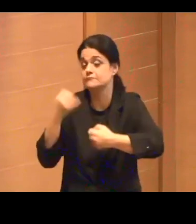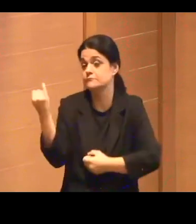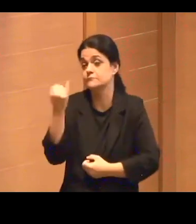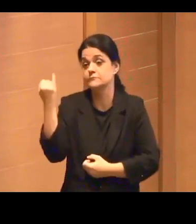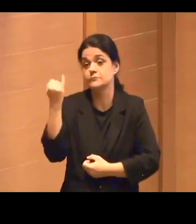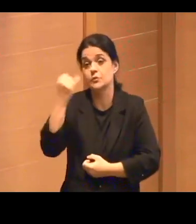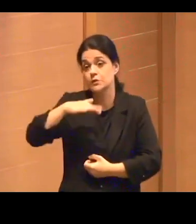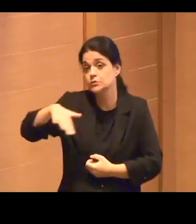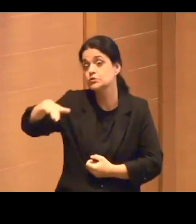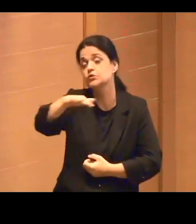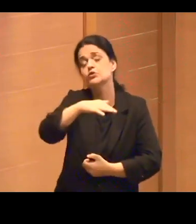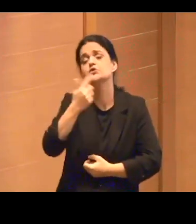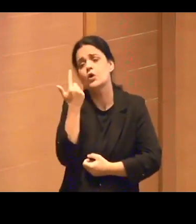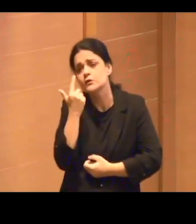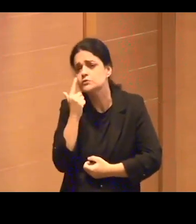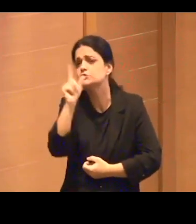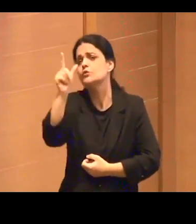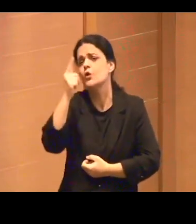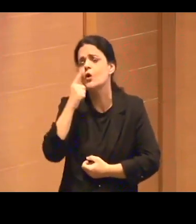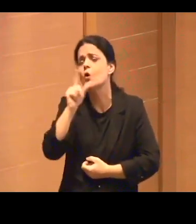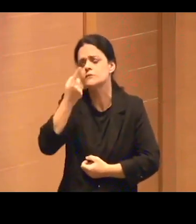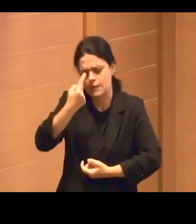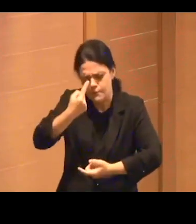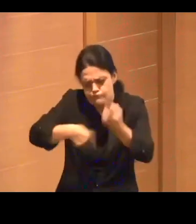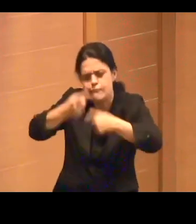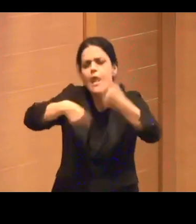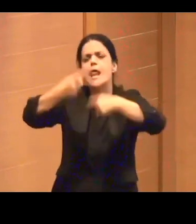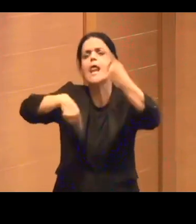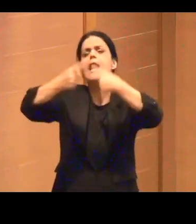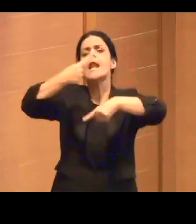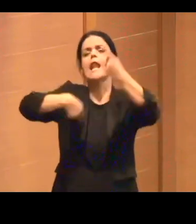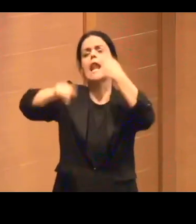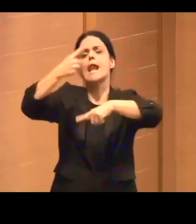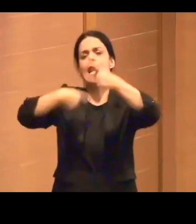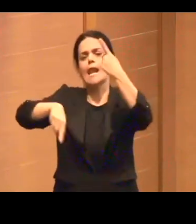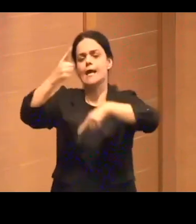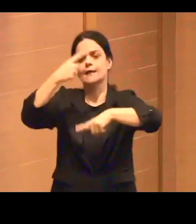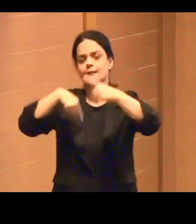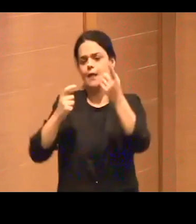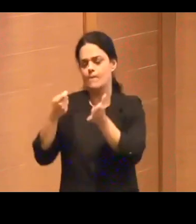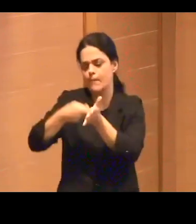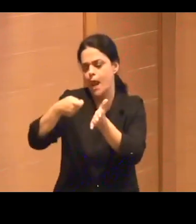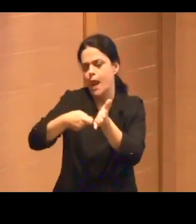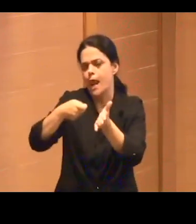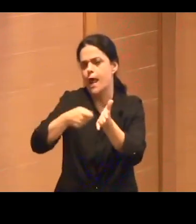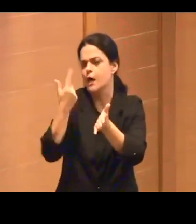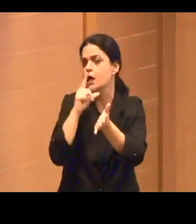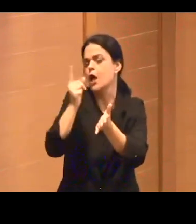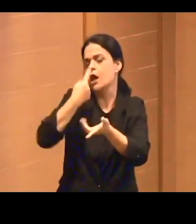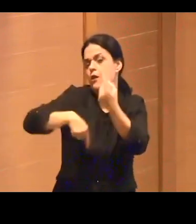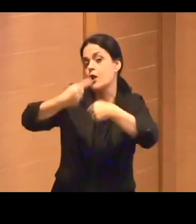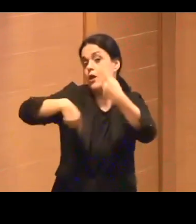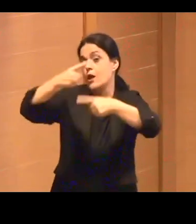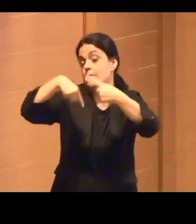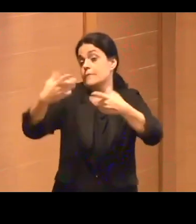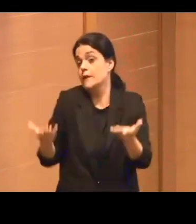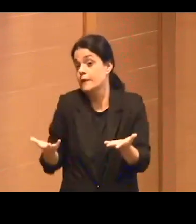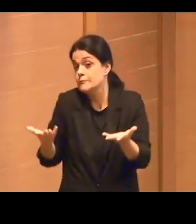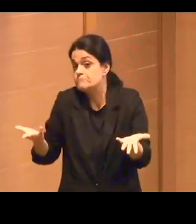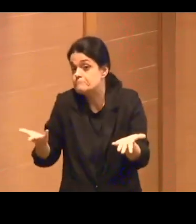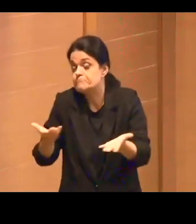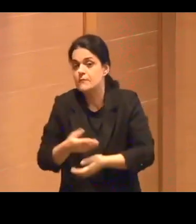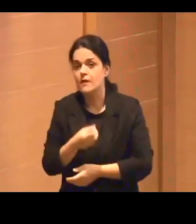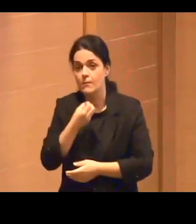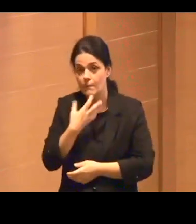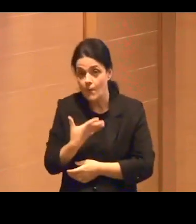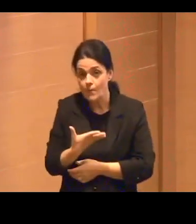isso que passamos, esses perrengues, de certa forma, por incrível que pareça,